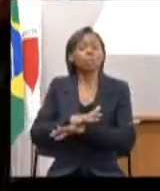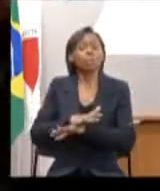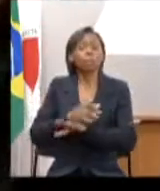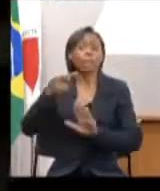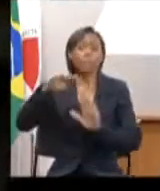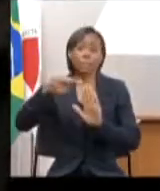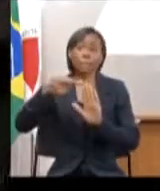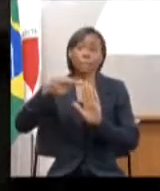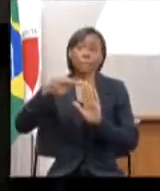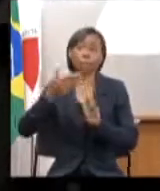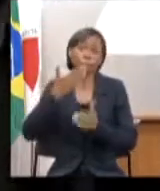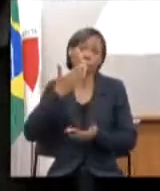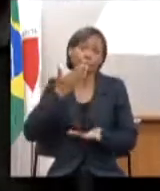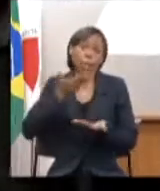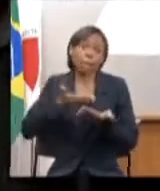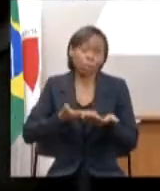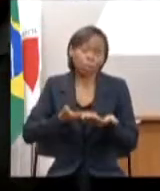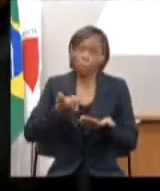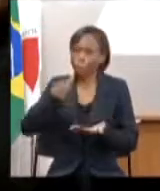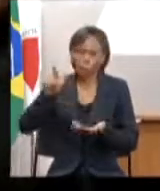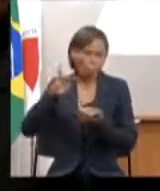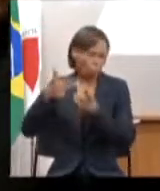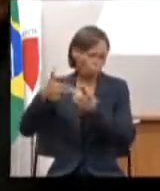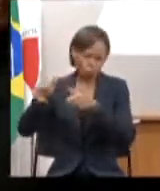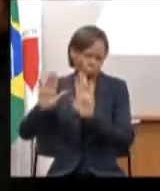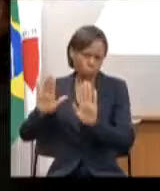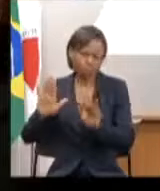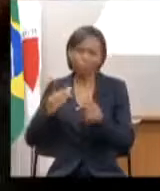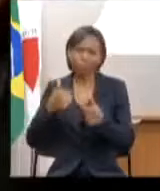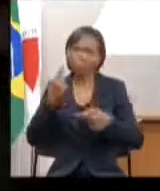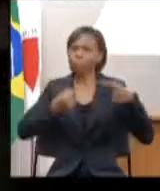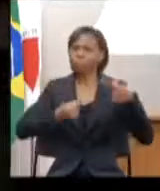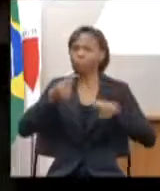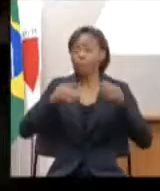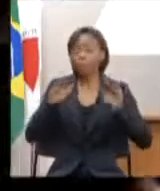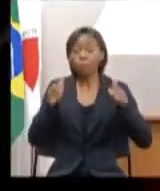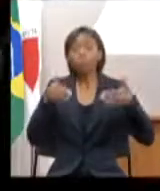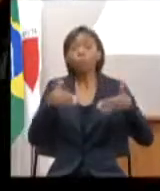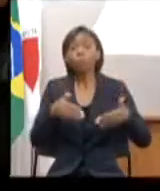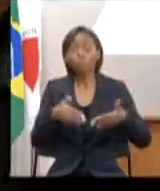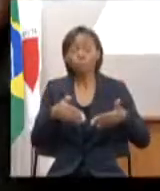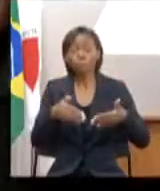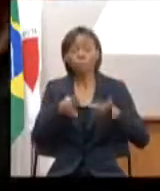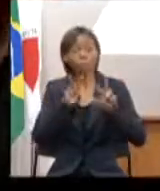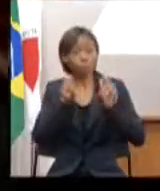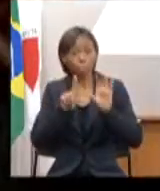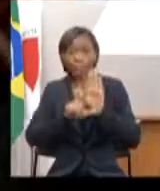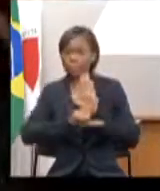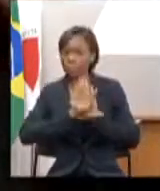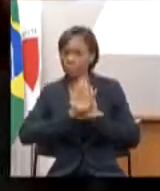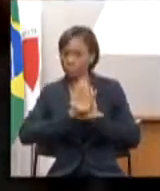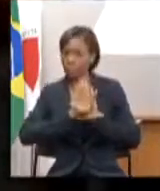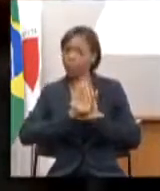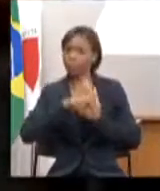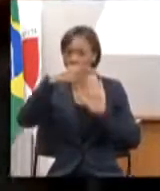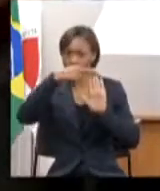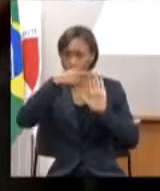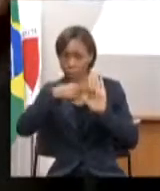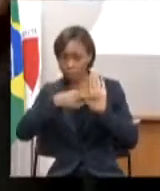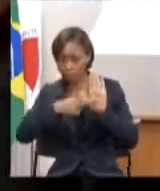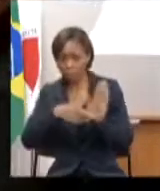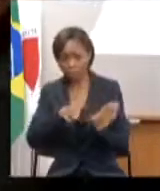história eu estou querendo discutir especificamente essa lei as diretrizes